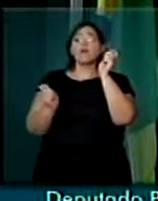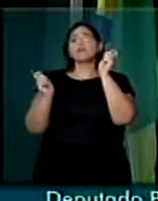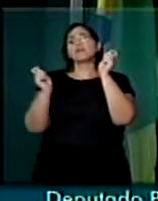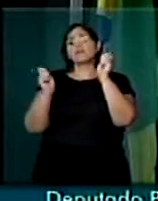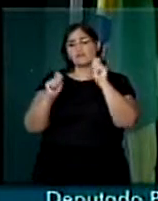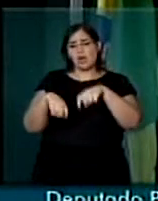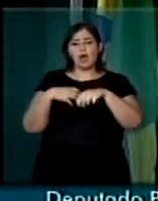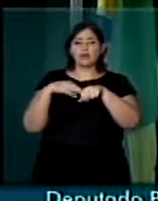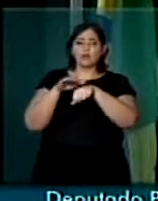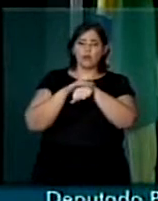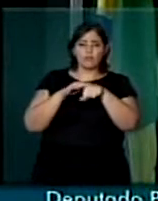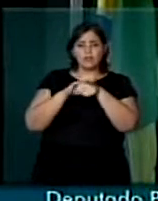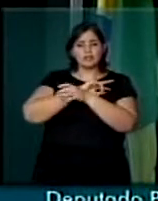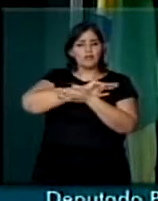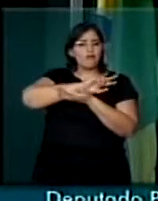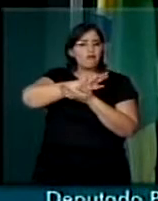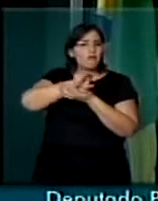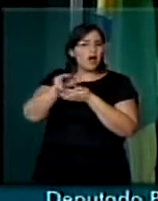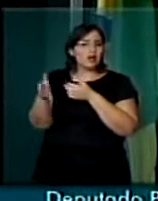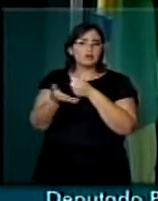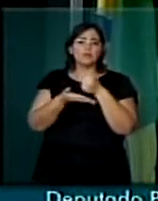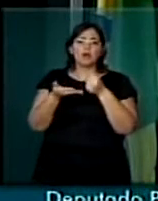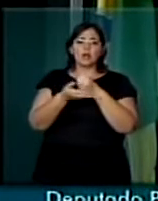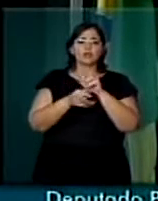ser abordado por diferentes matizes.